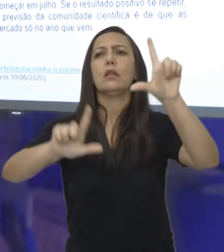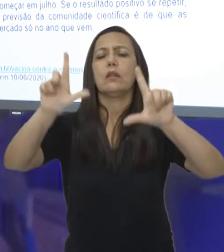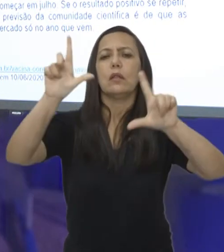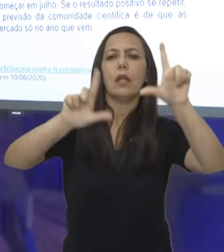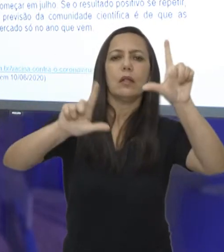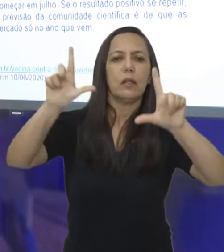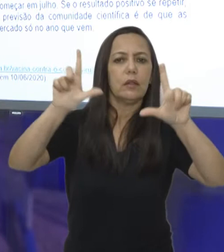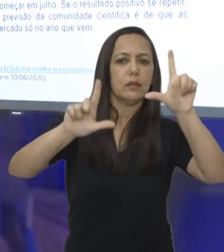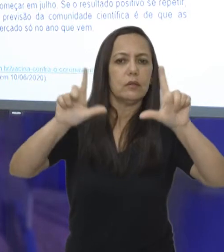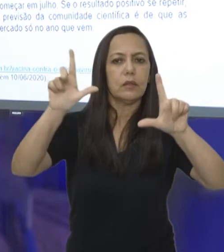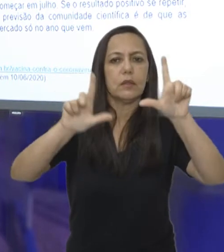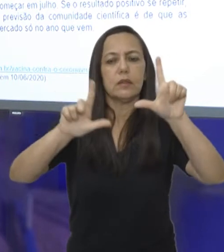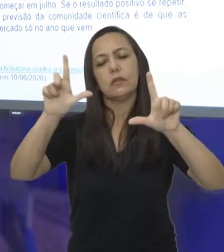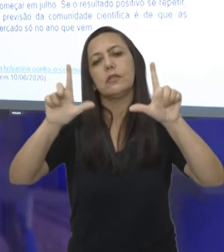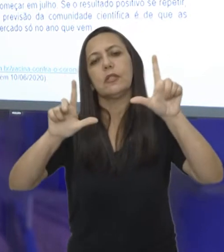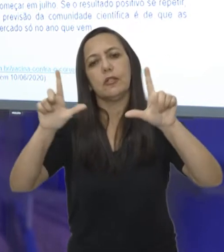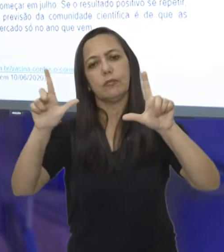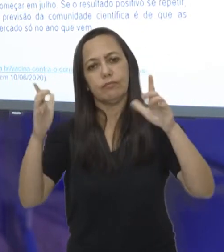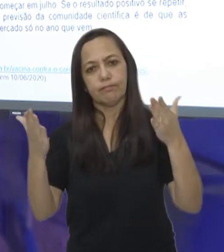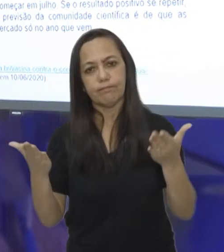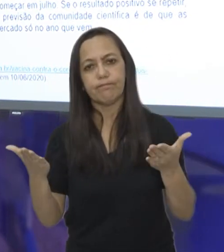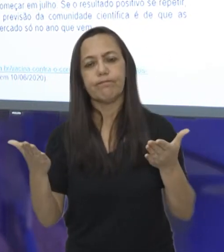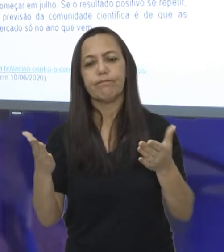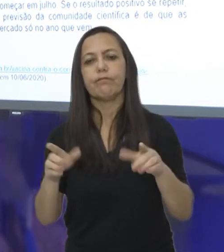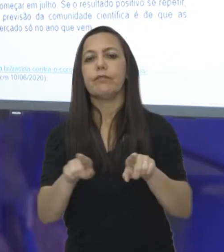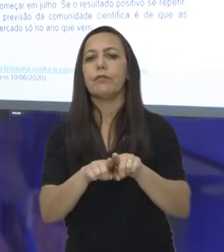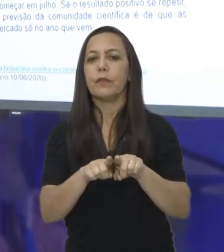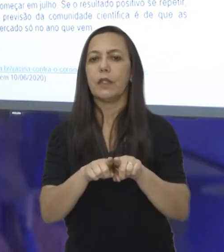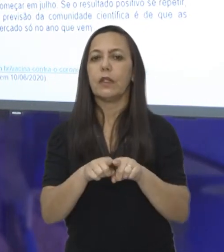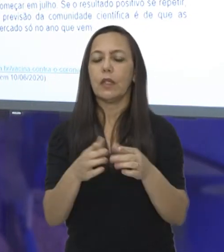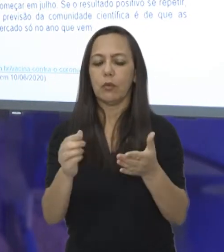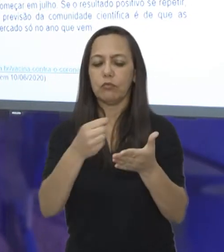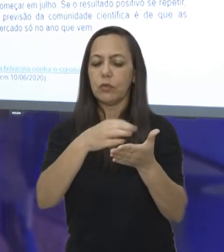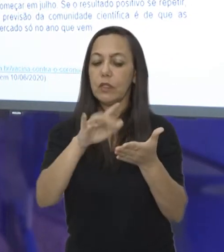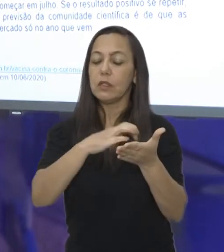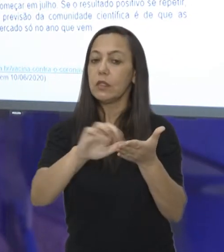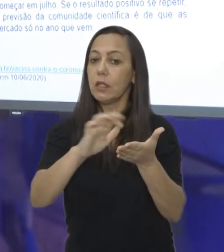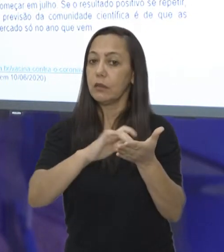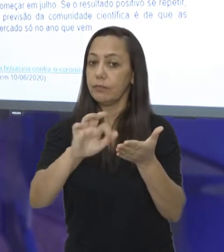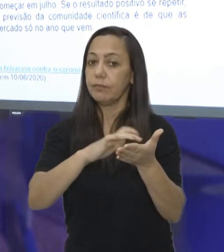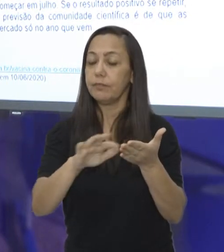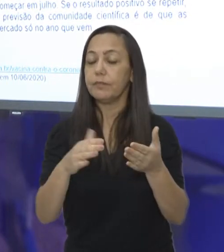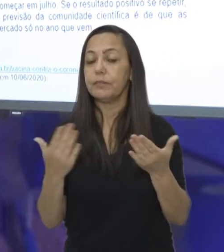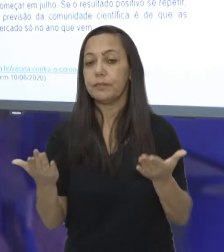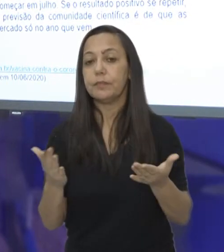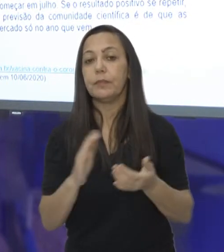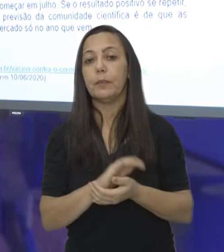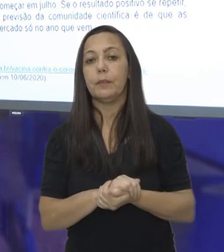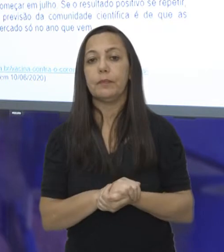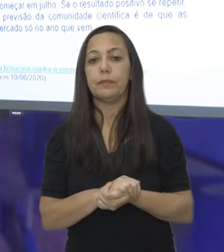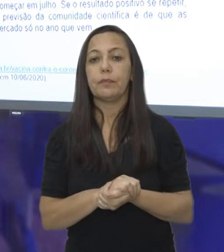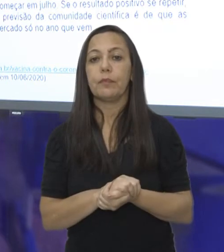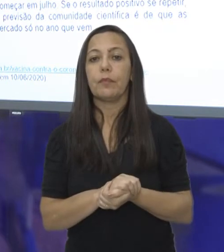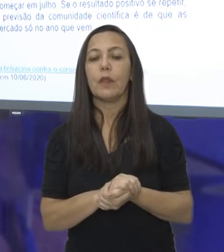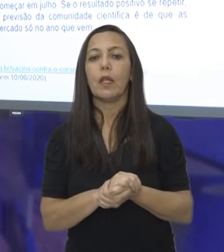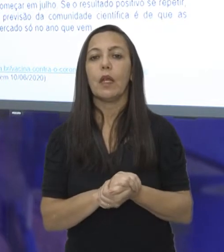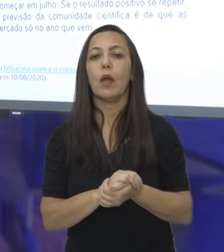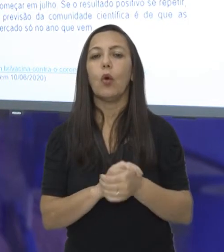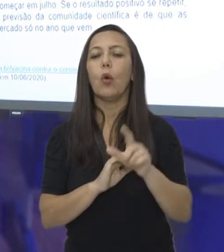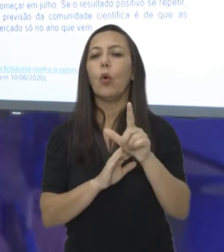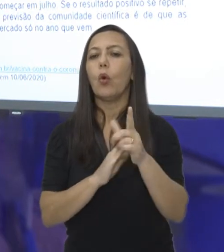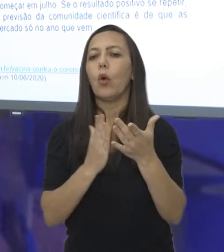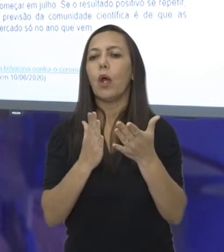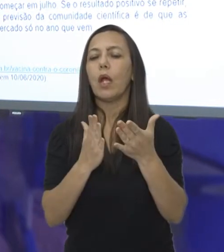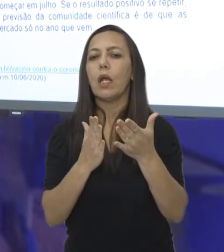notícia descrita em manchetes digitais. Vamos adiante. O lead é